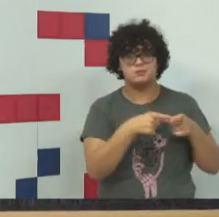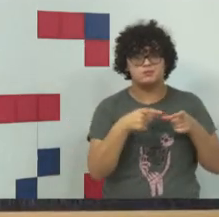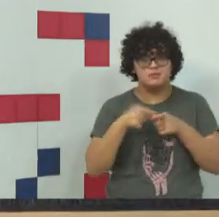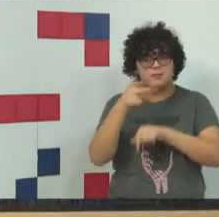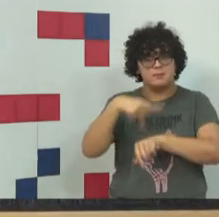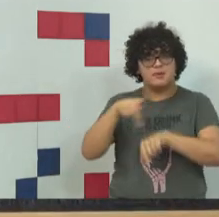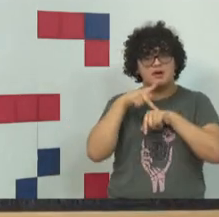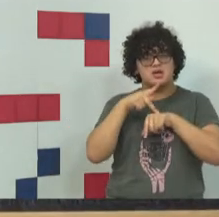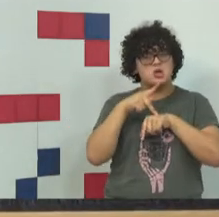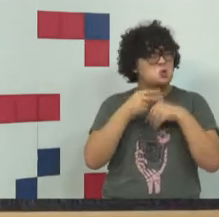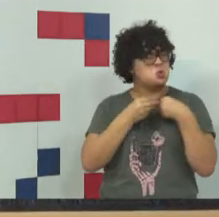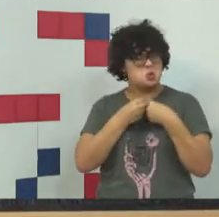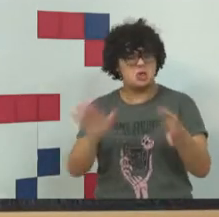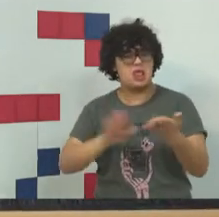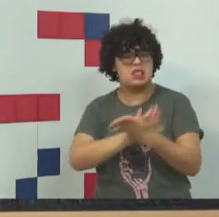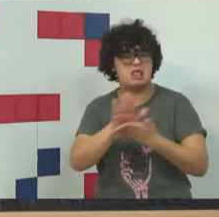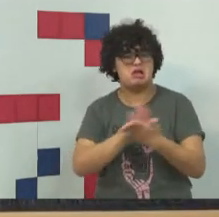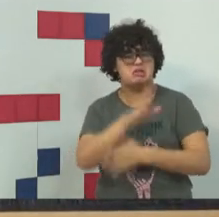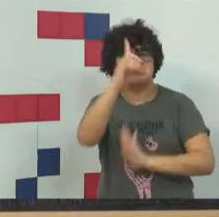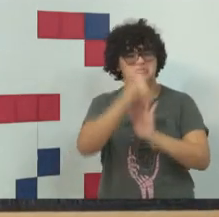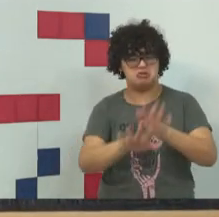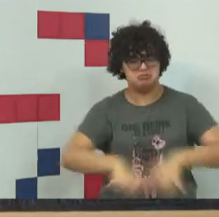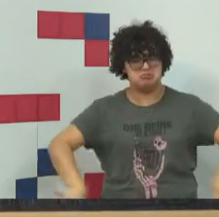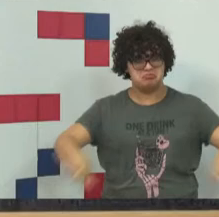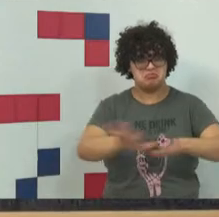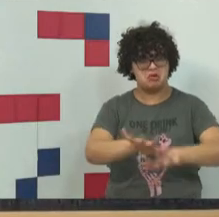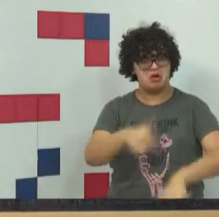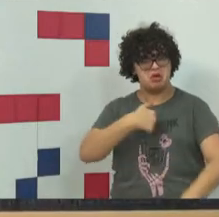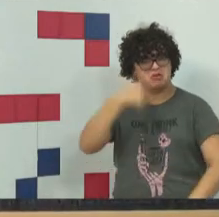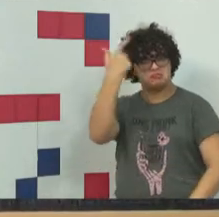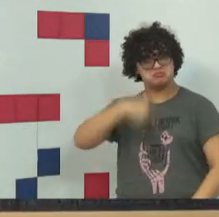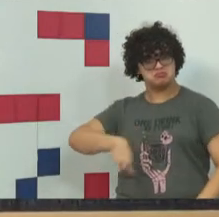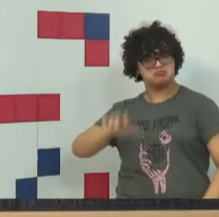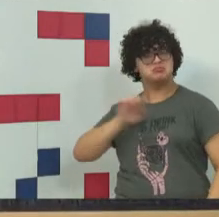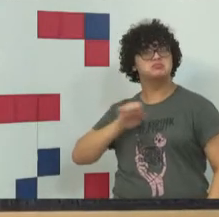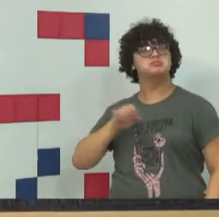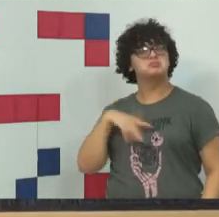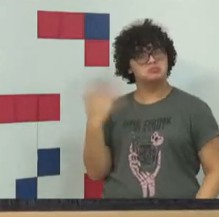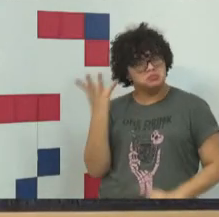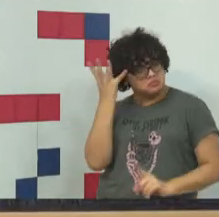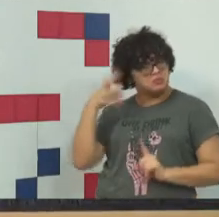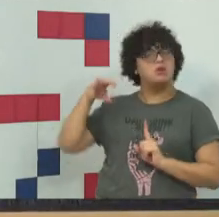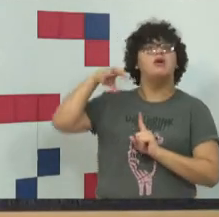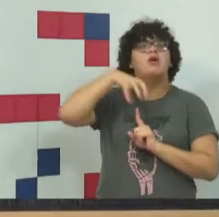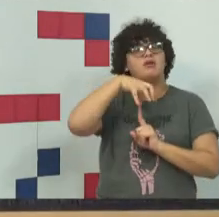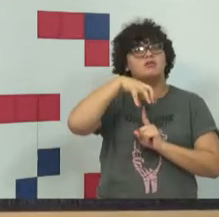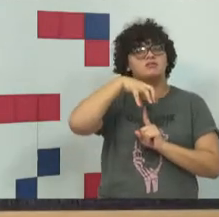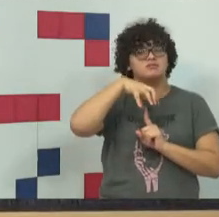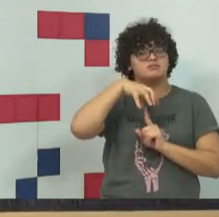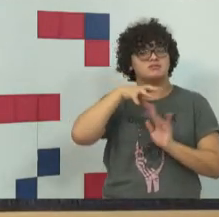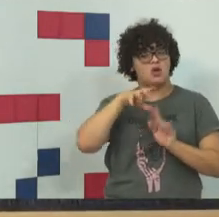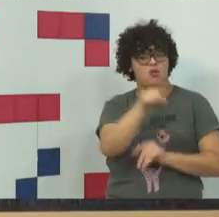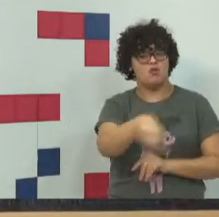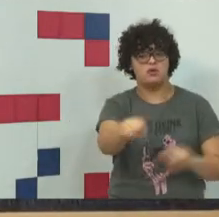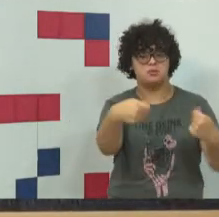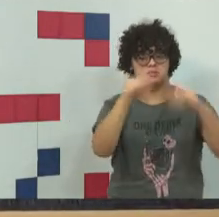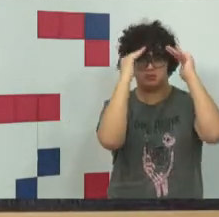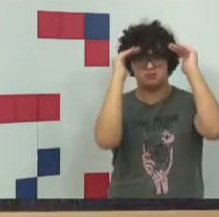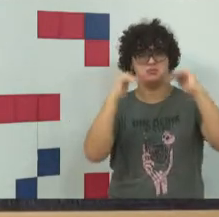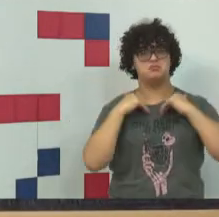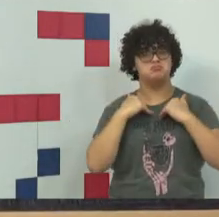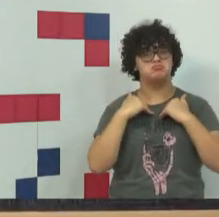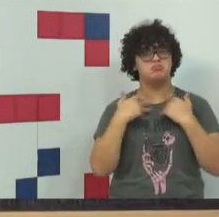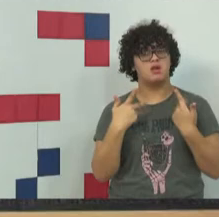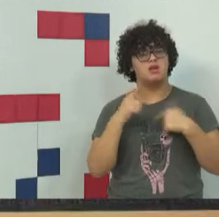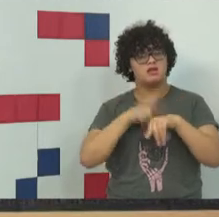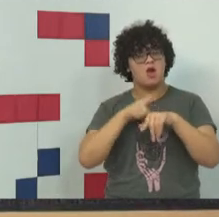davam nenhum direito aos seus cidadãos. Eles tinham a pena deveres. E